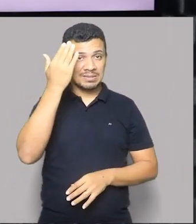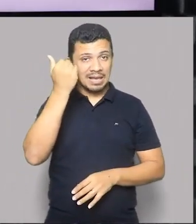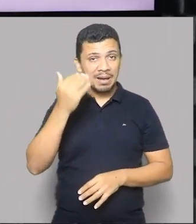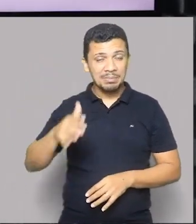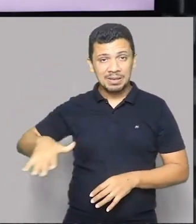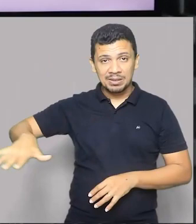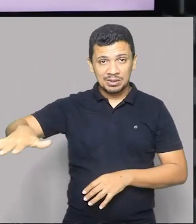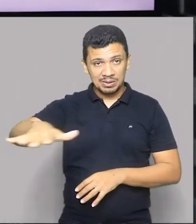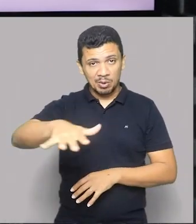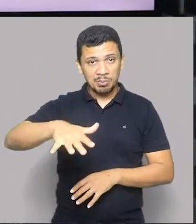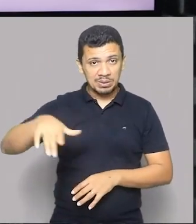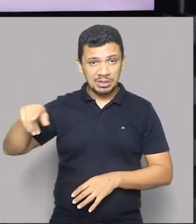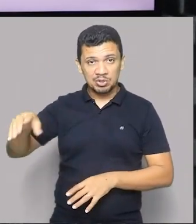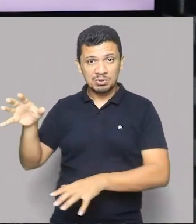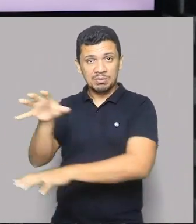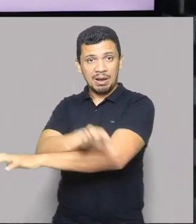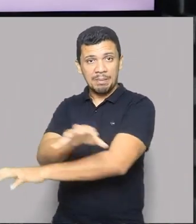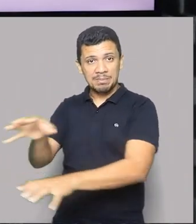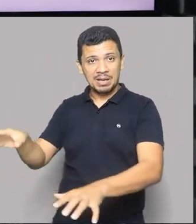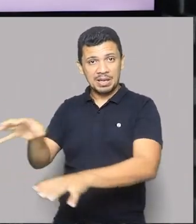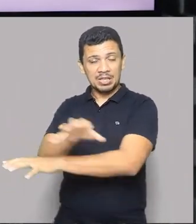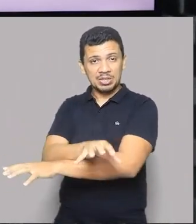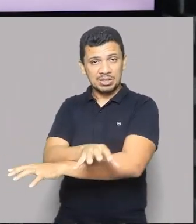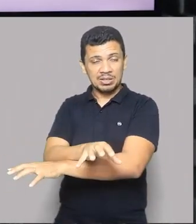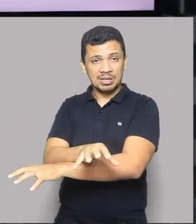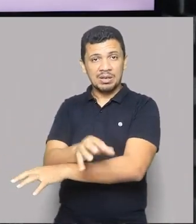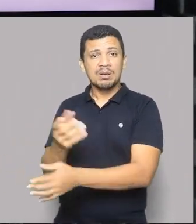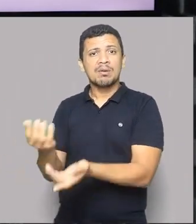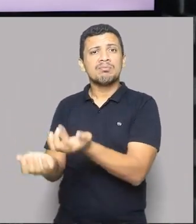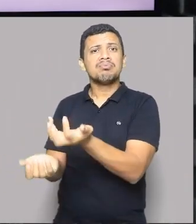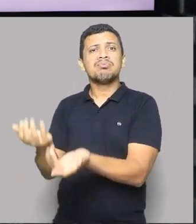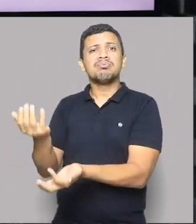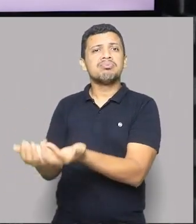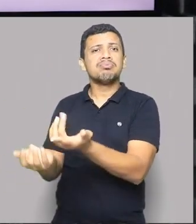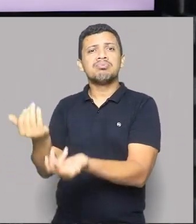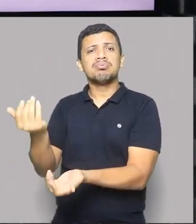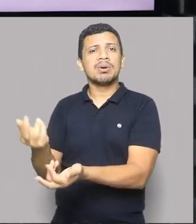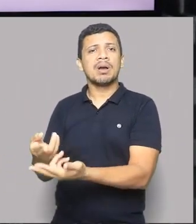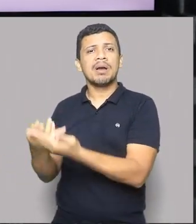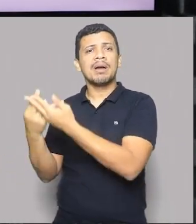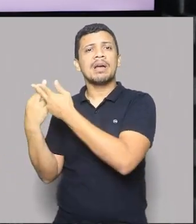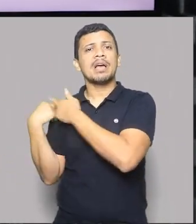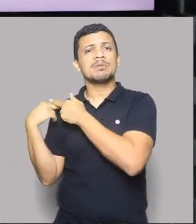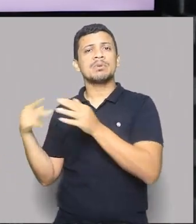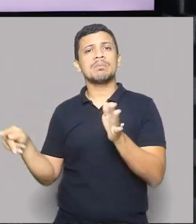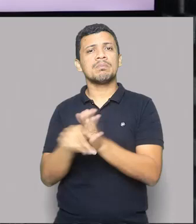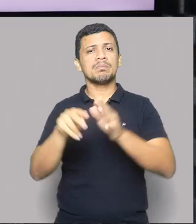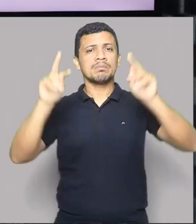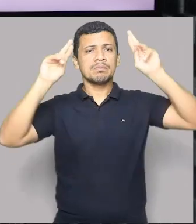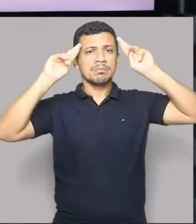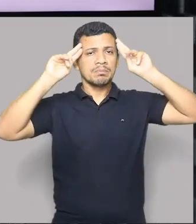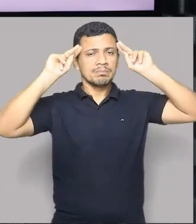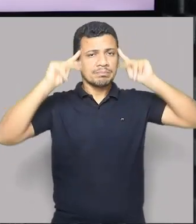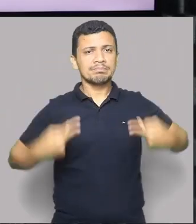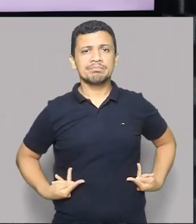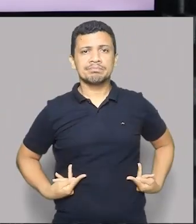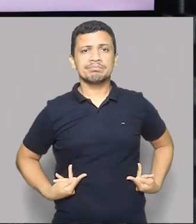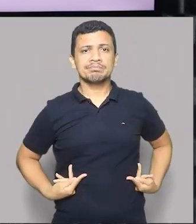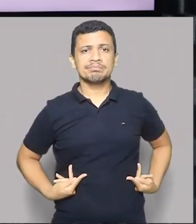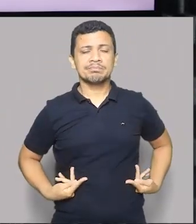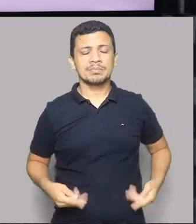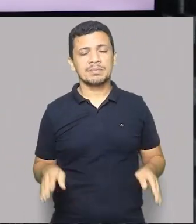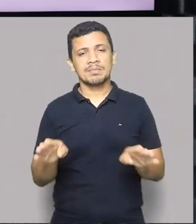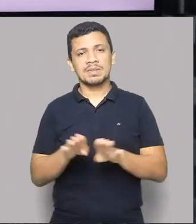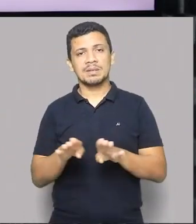da floresta amazônica, queimadas, ela é muito mais fruto da ação antropogênica. E aí também nós temos outros